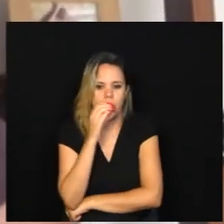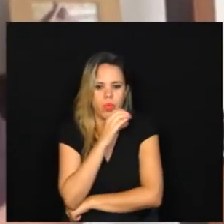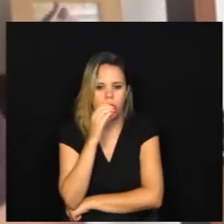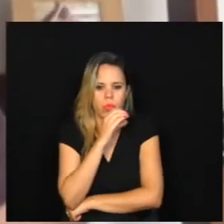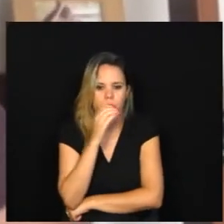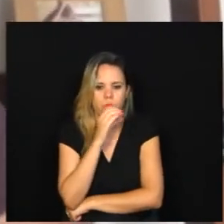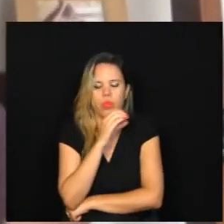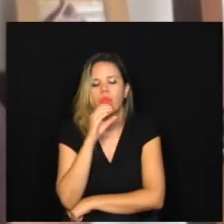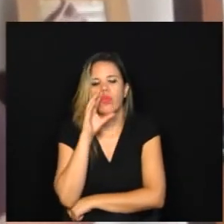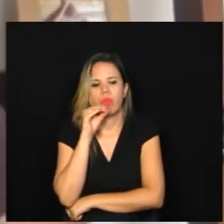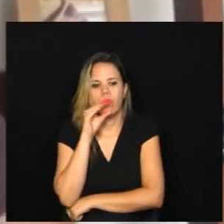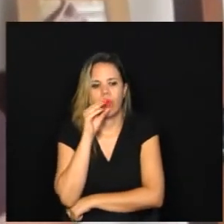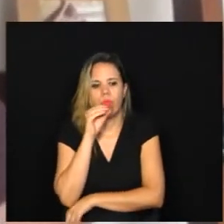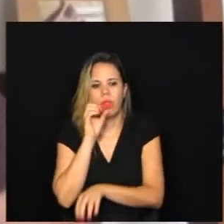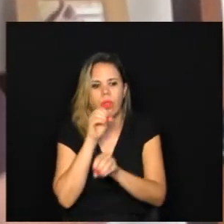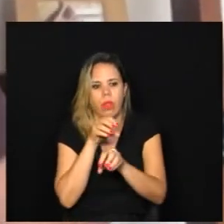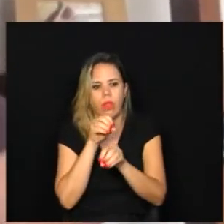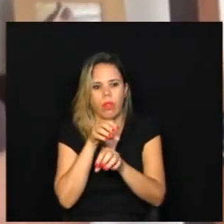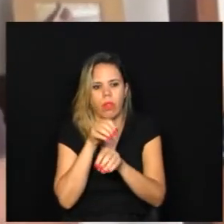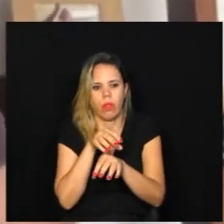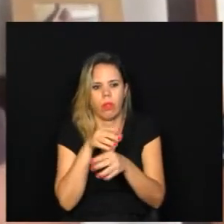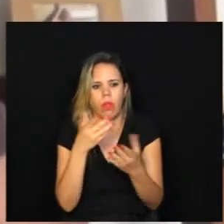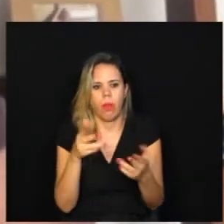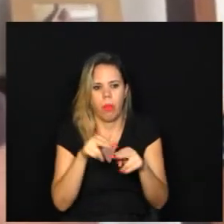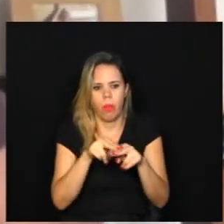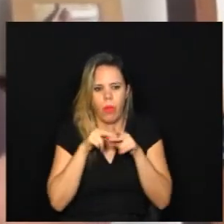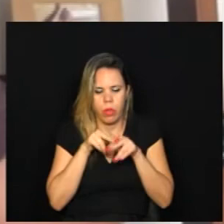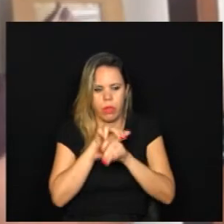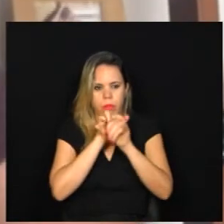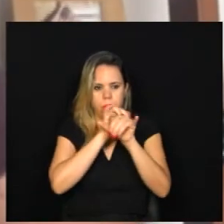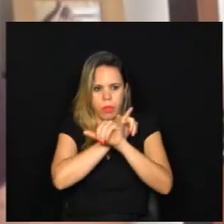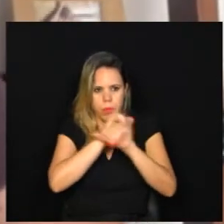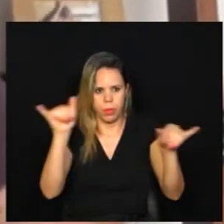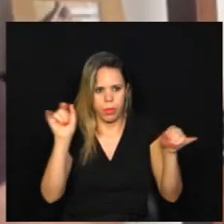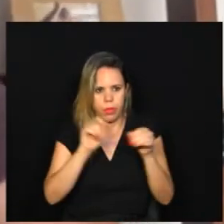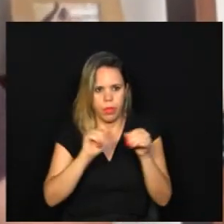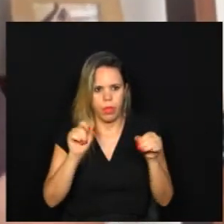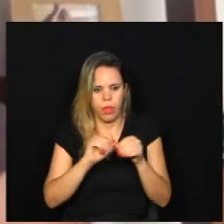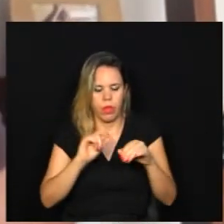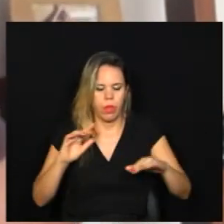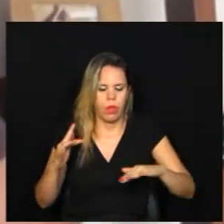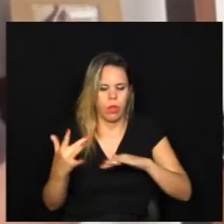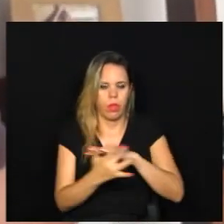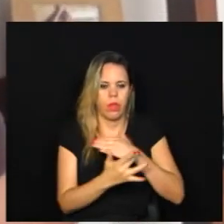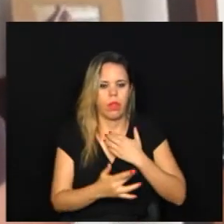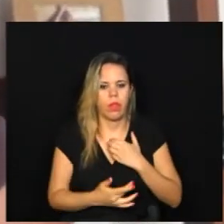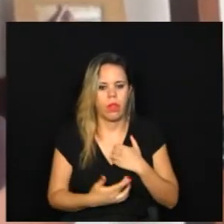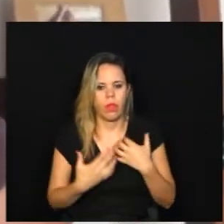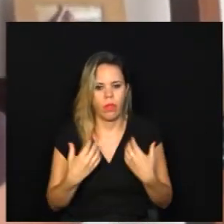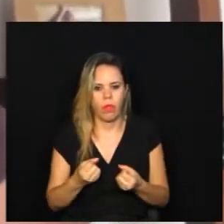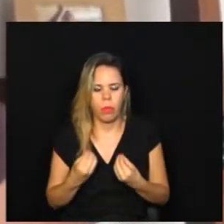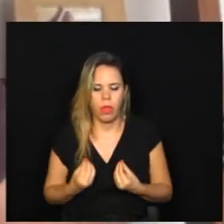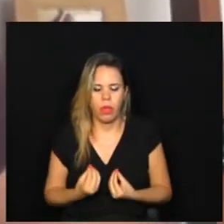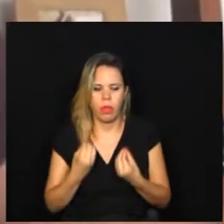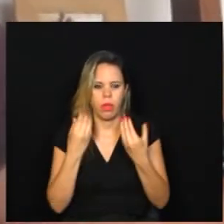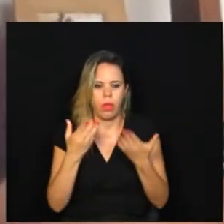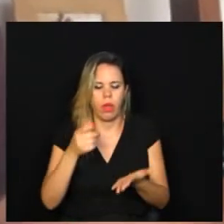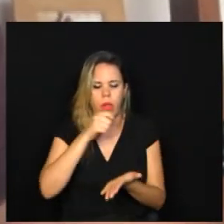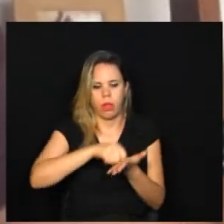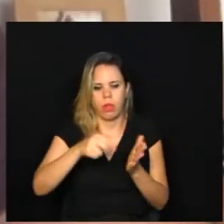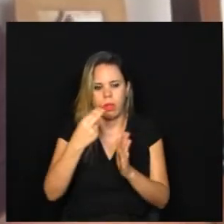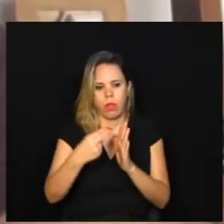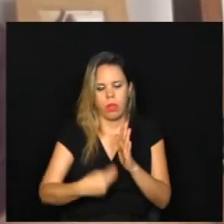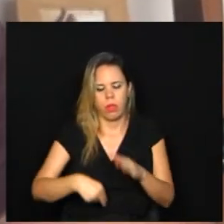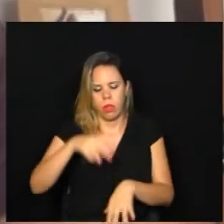dos trabalhadores da educação. Então, por isso que essa campanha está sendo feita pelas redes sociais, nós vamos entregar esse abaixo assinado